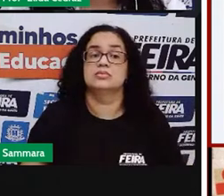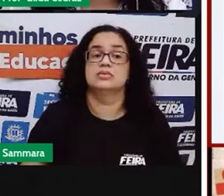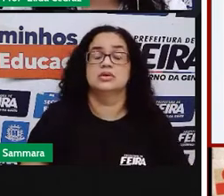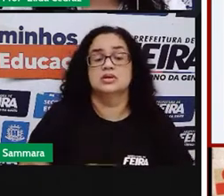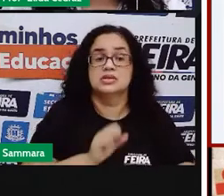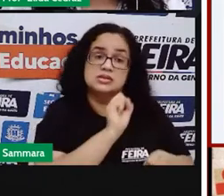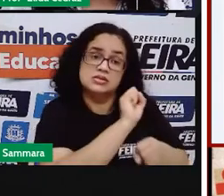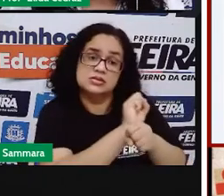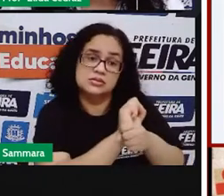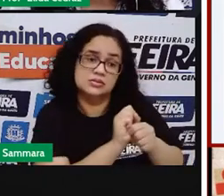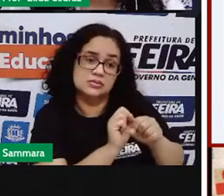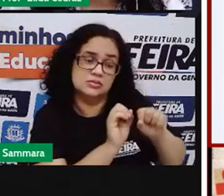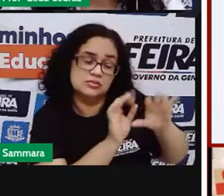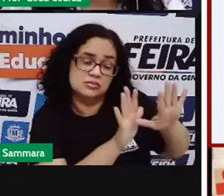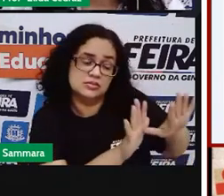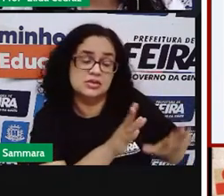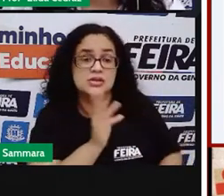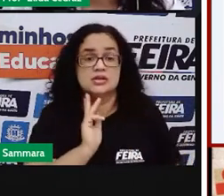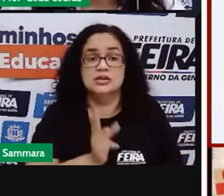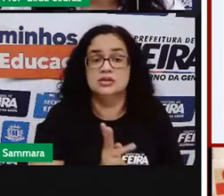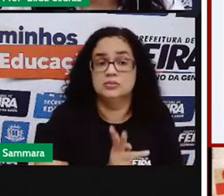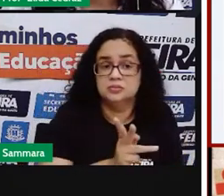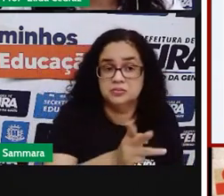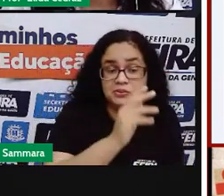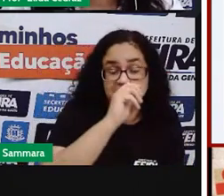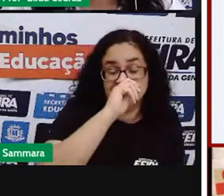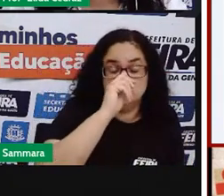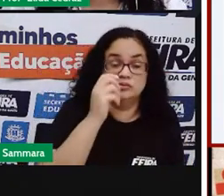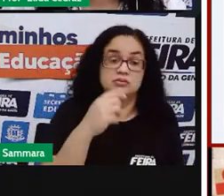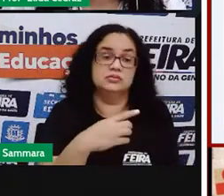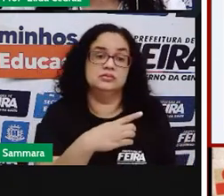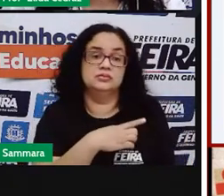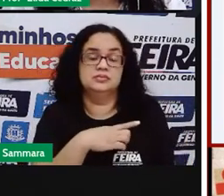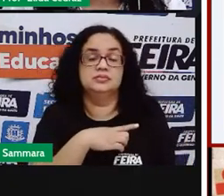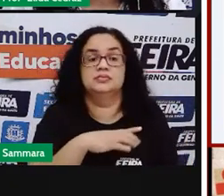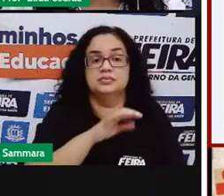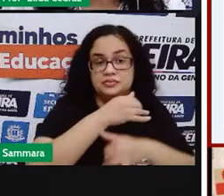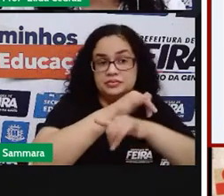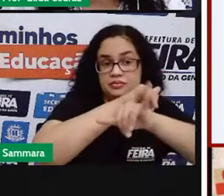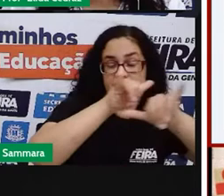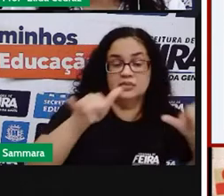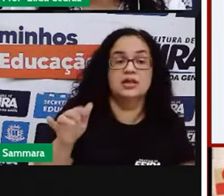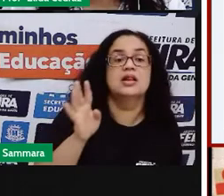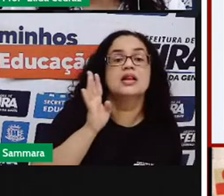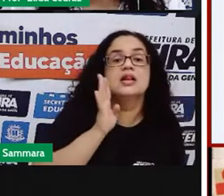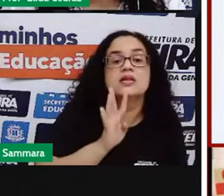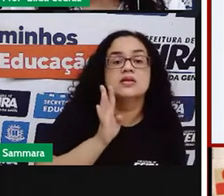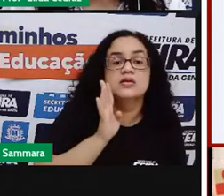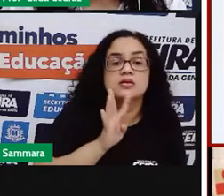segurando aquilo, mantiveram aquilo, que deixava o seu comercial interessante.